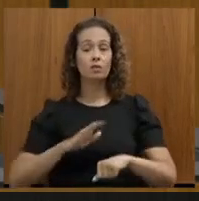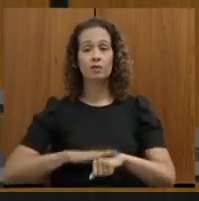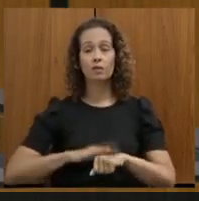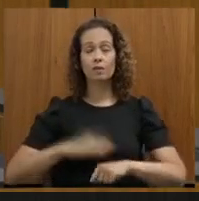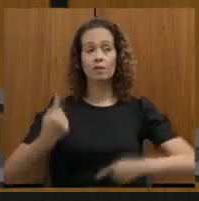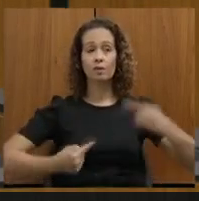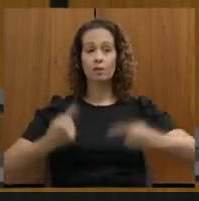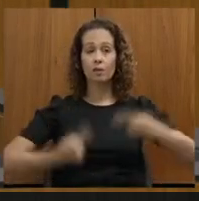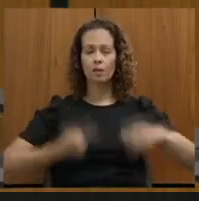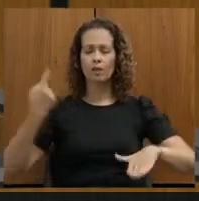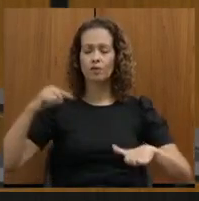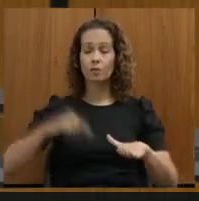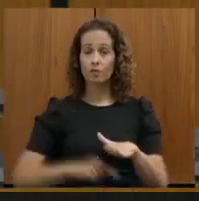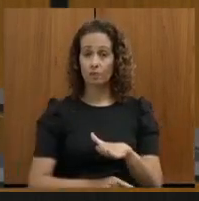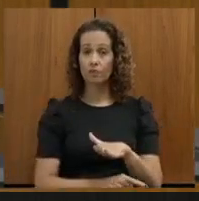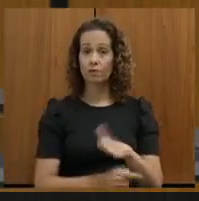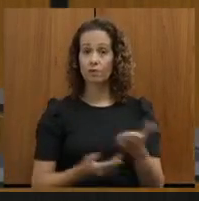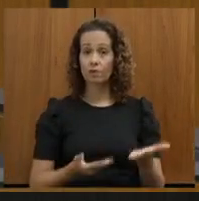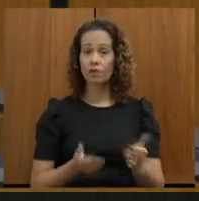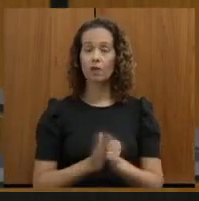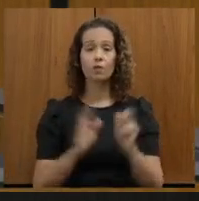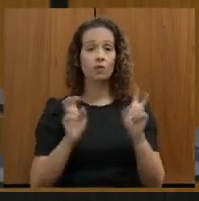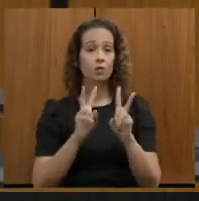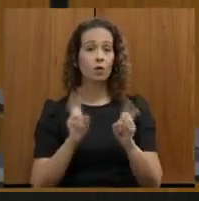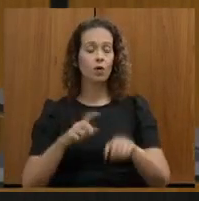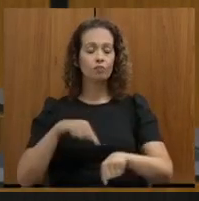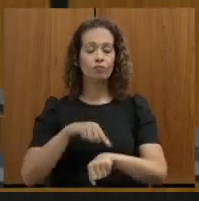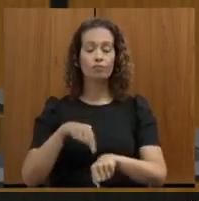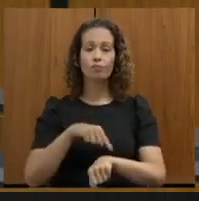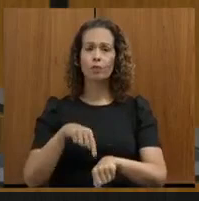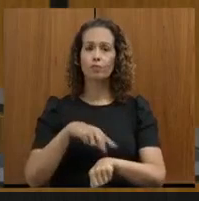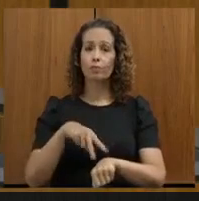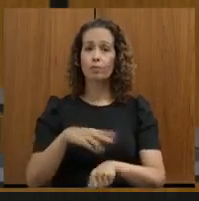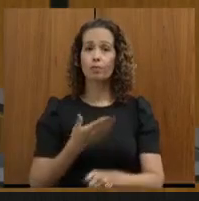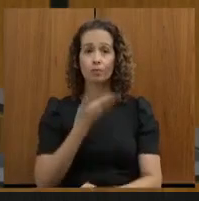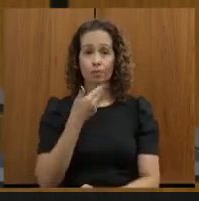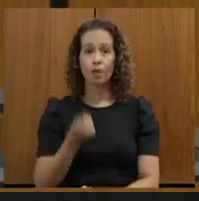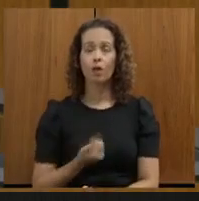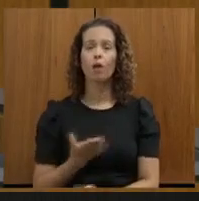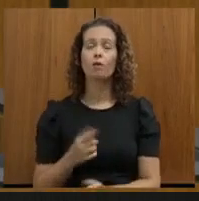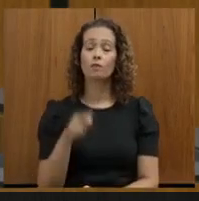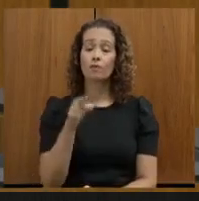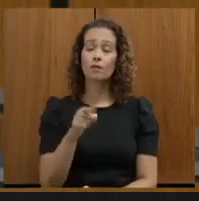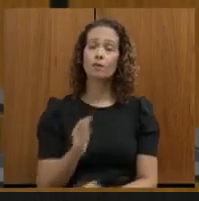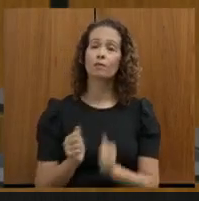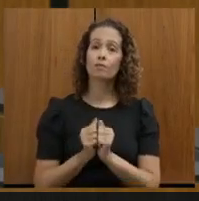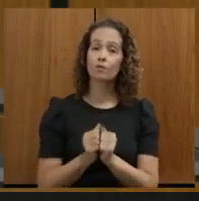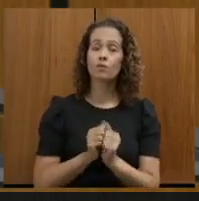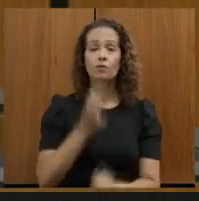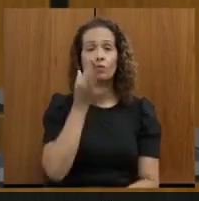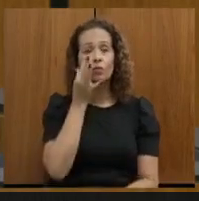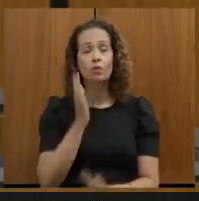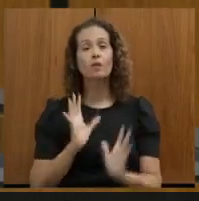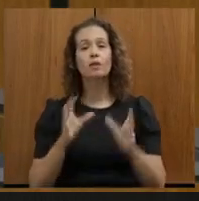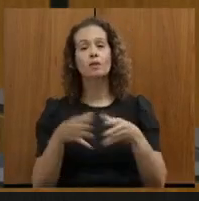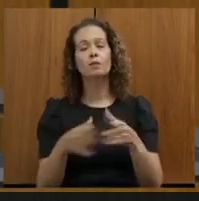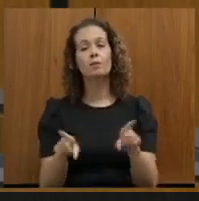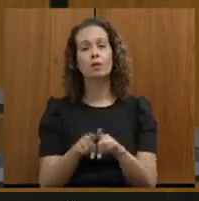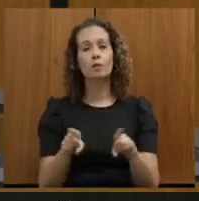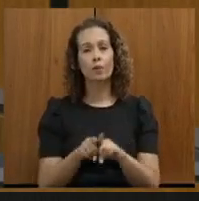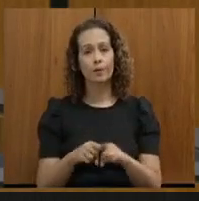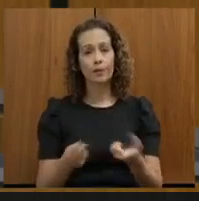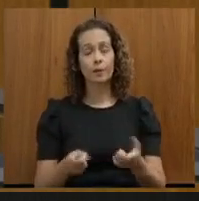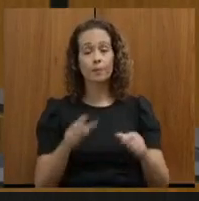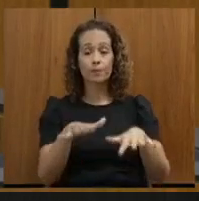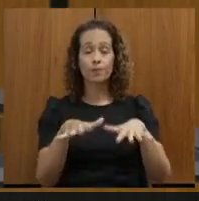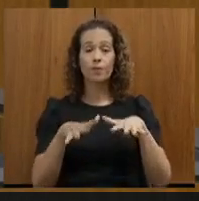debate em profundidade, com um tempo maior, e com a presença do senhor e da sua equipe em audiências anteriores